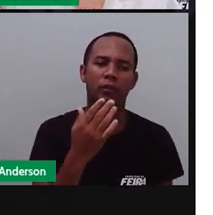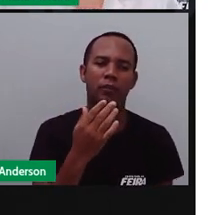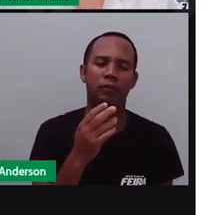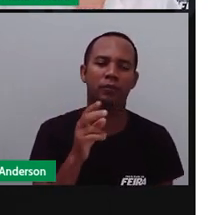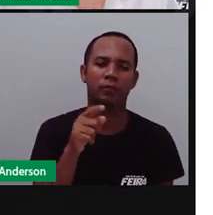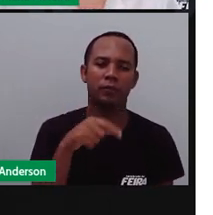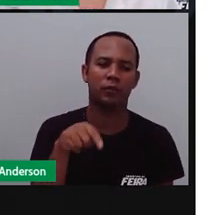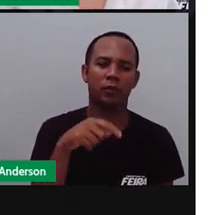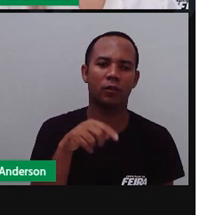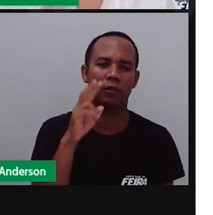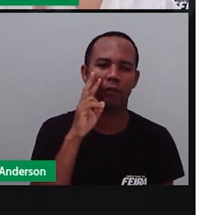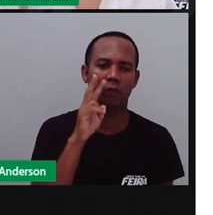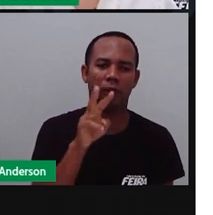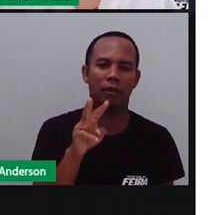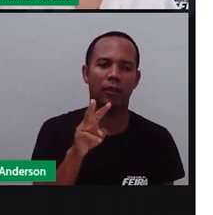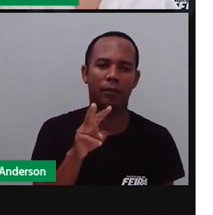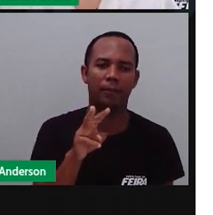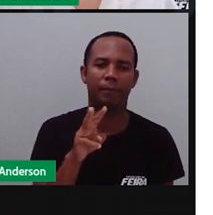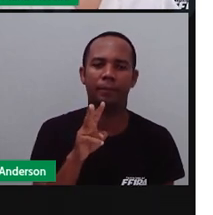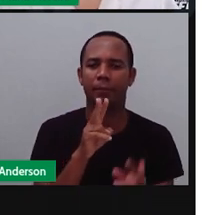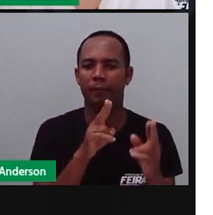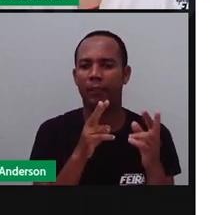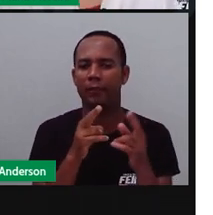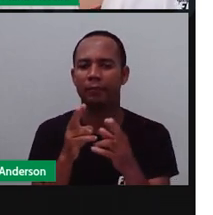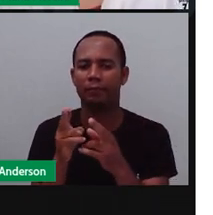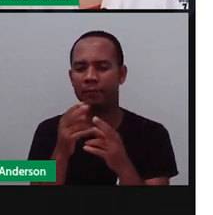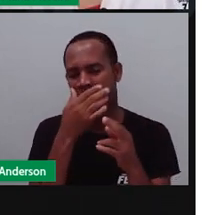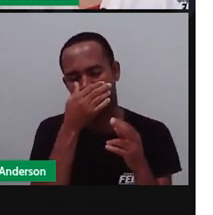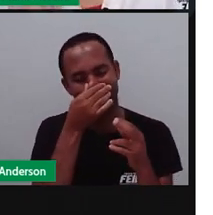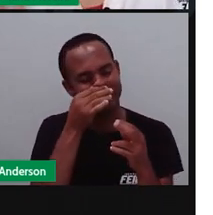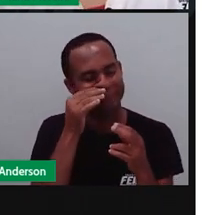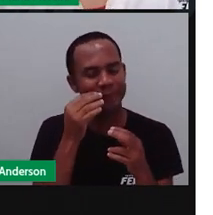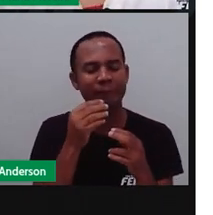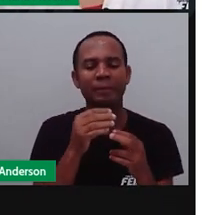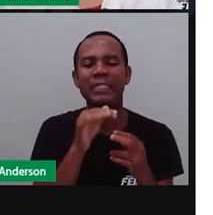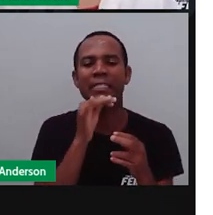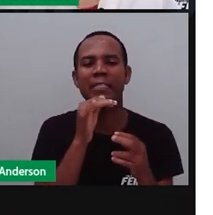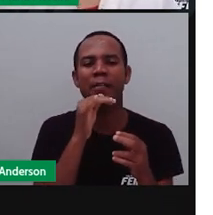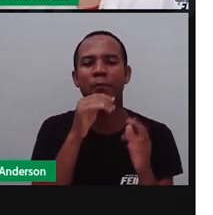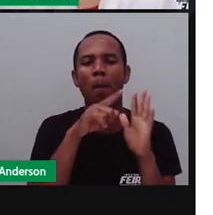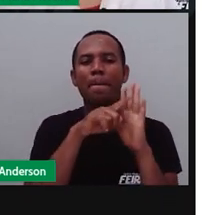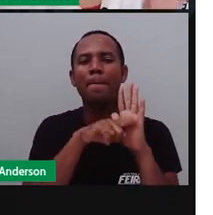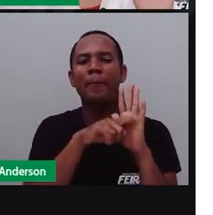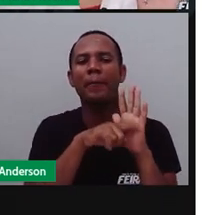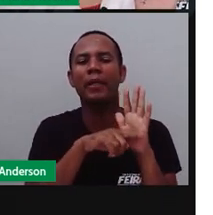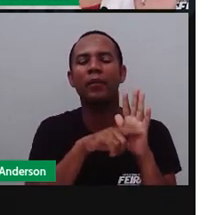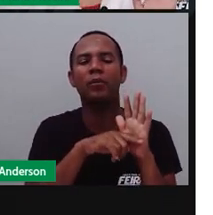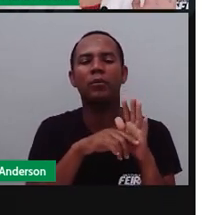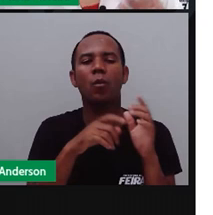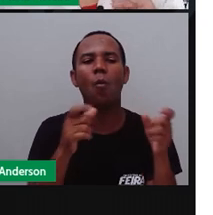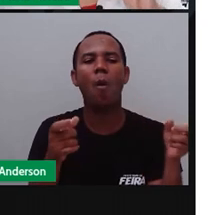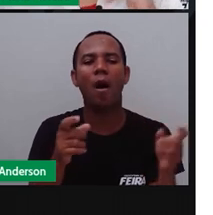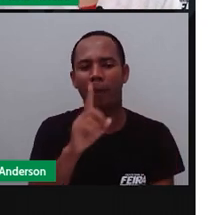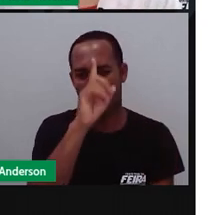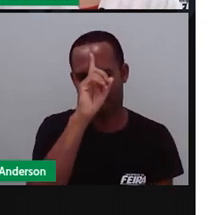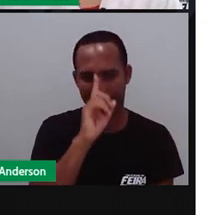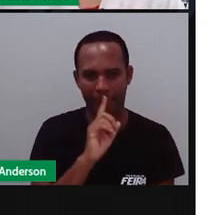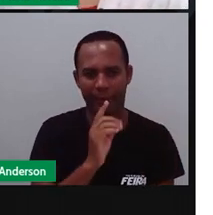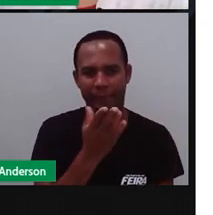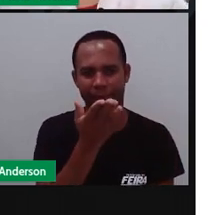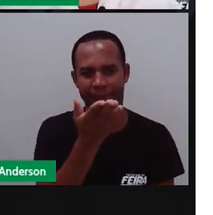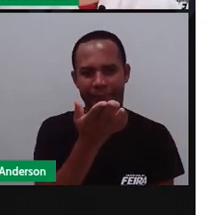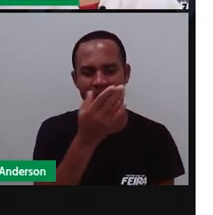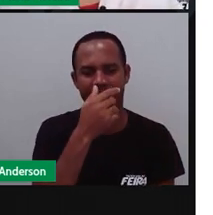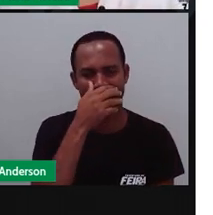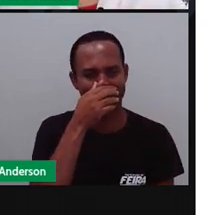se a gente nem precisar contar, se a gente olha pra esse gráfico, né? Onde é que tem menos aí? Só olhando, não precisa nem contar. A gente já sabe que é